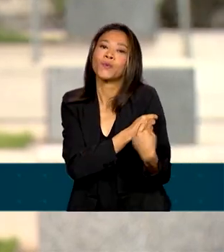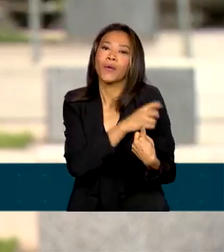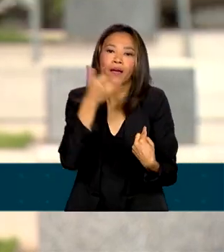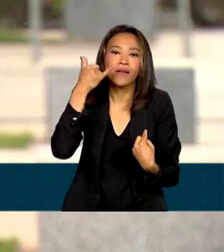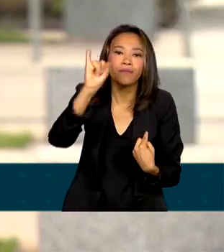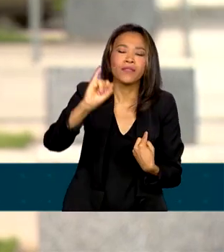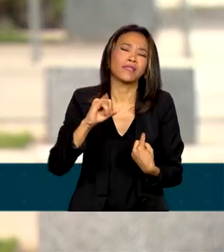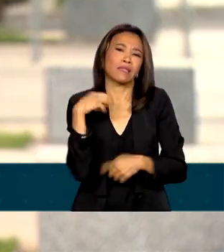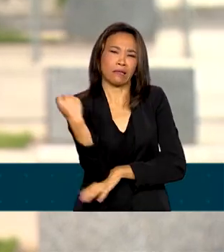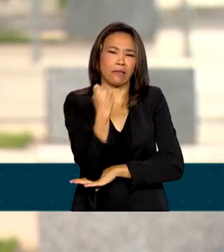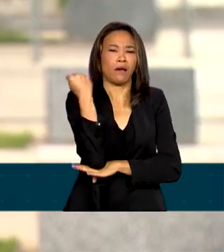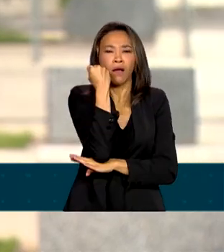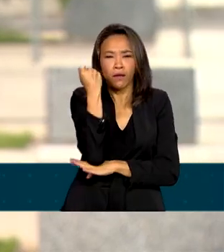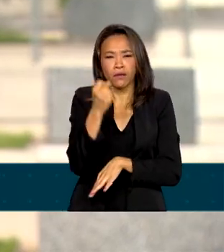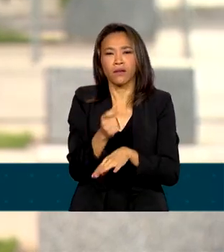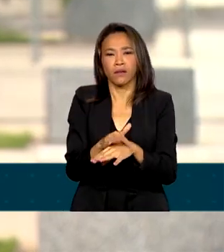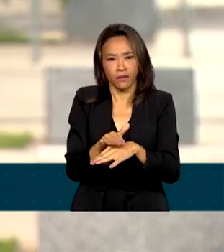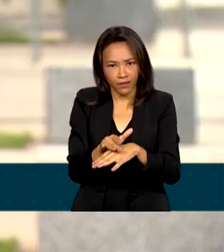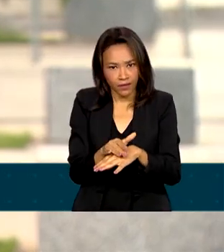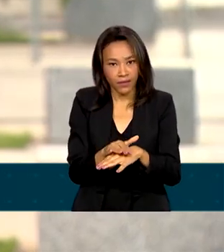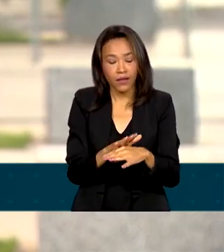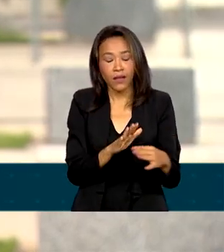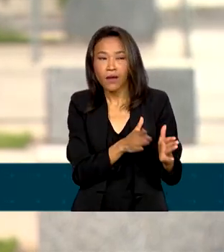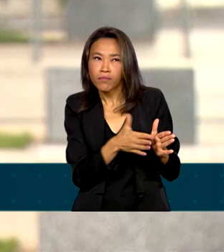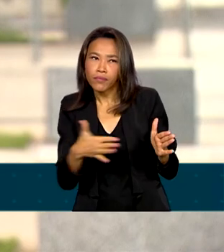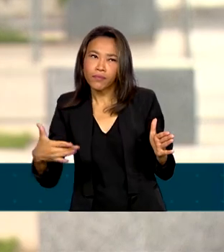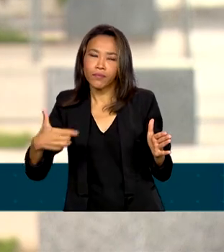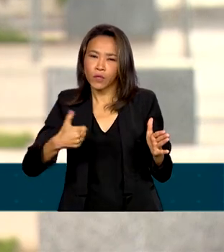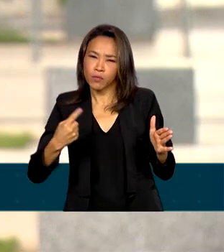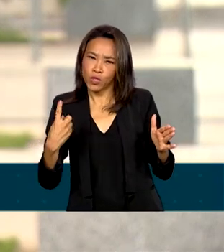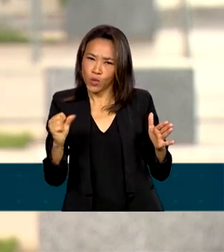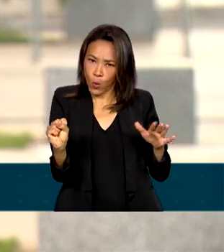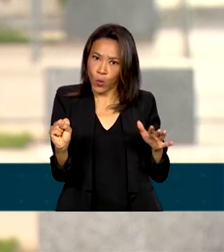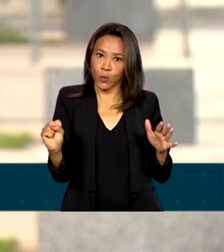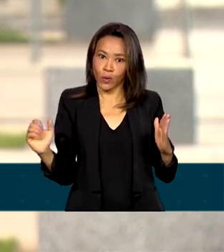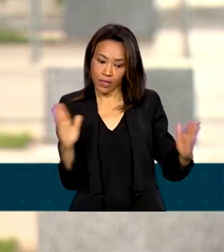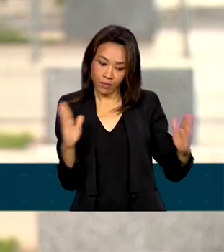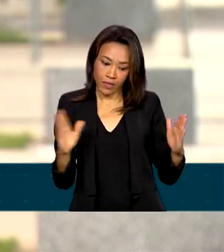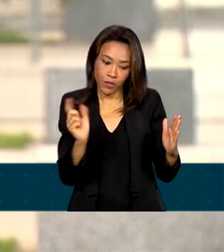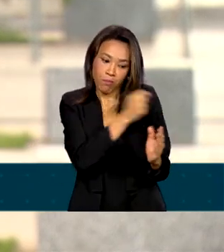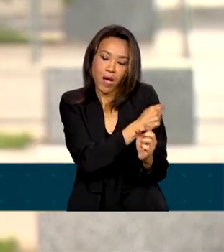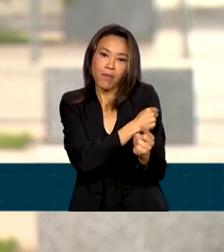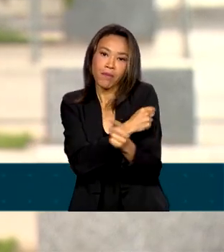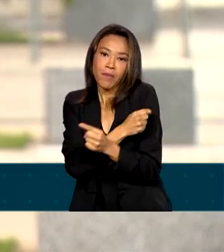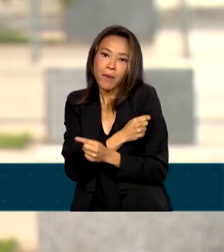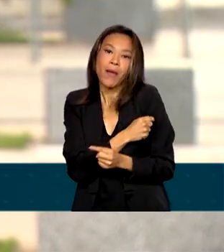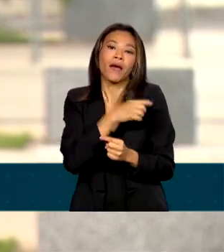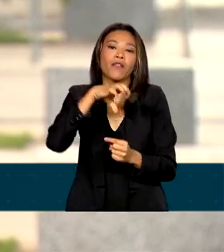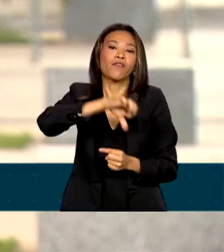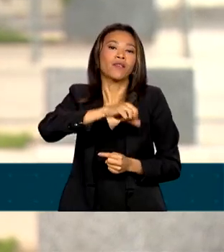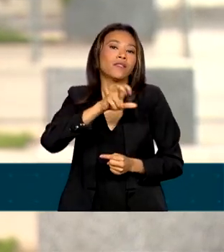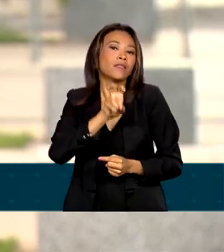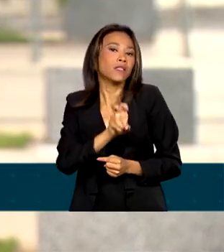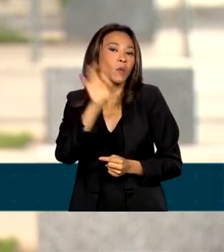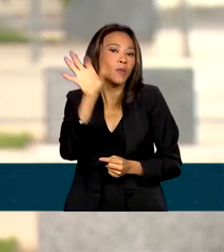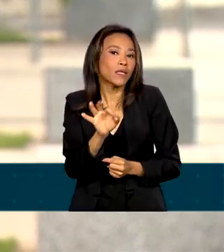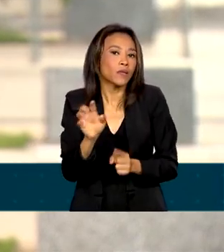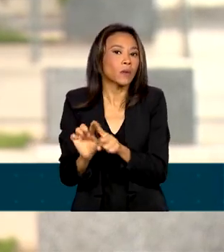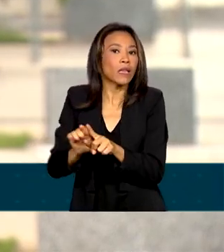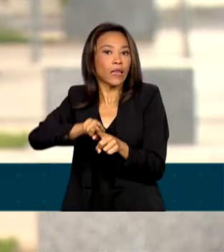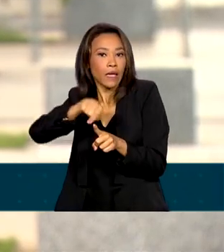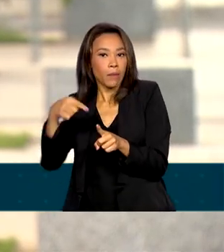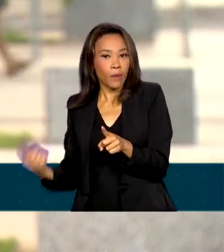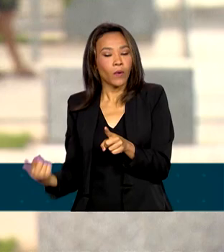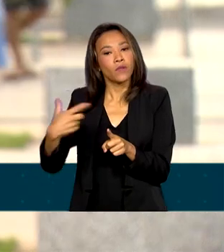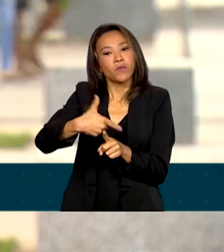transformas graves da doença. Até 2018, a cobertura vacinal era de 95%. Após